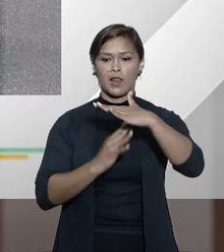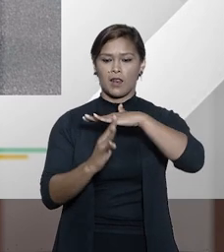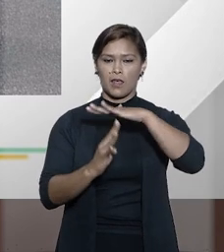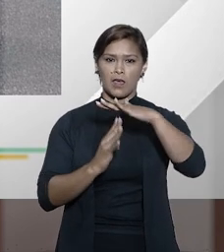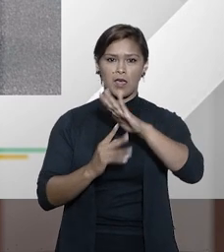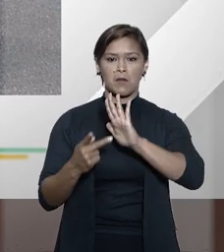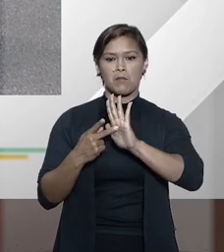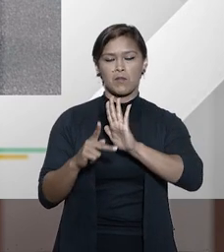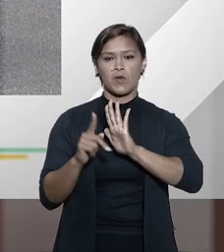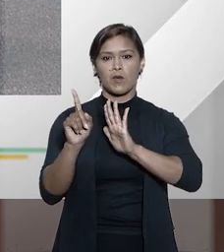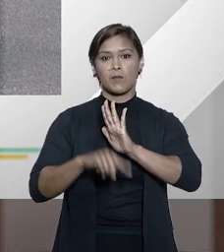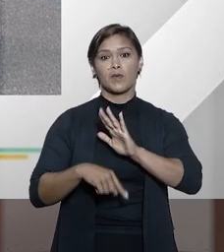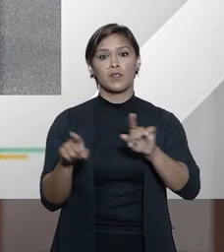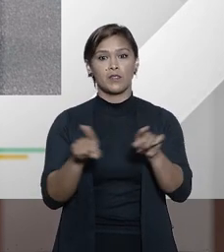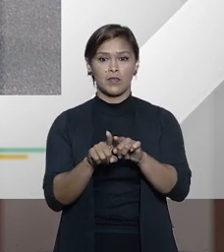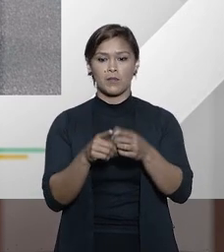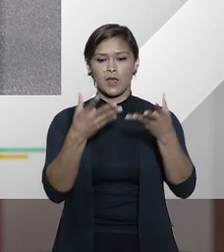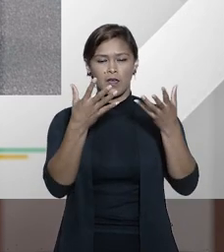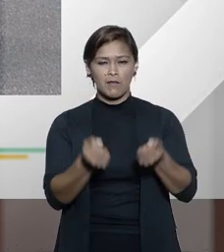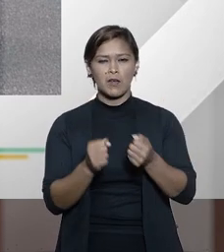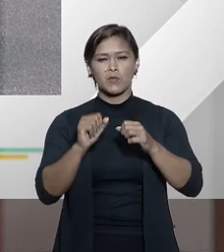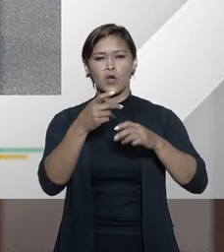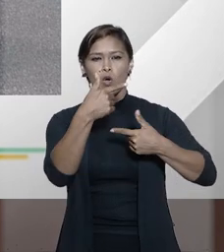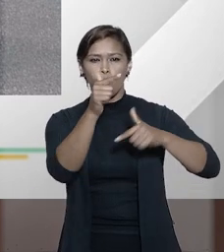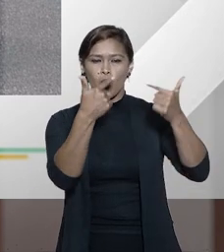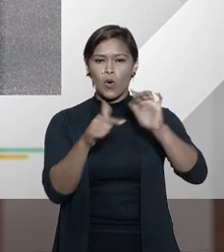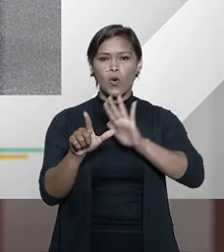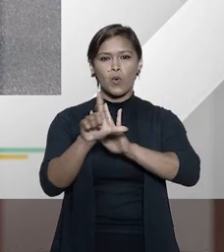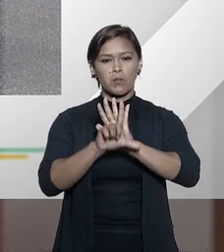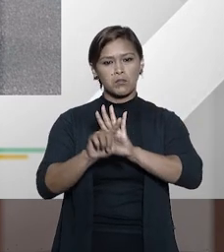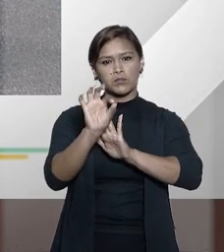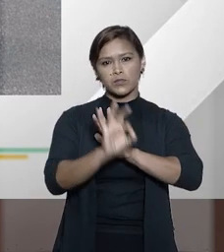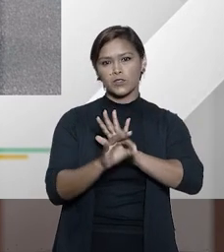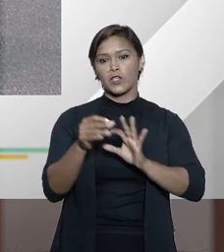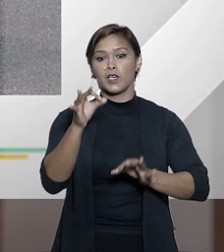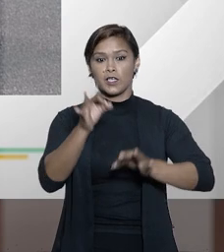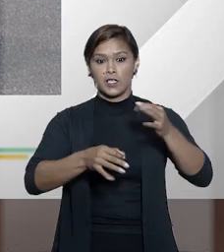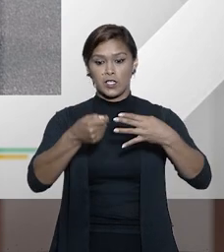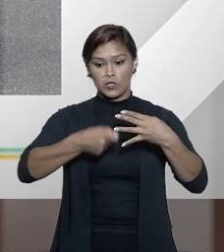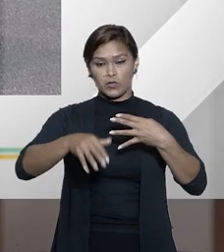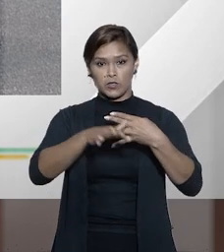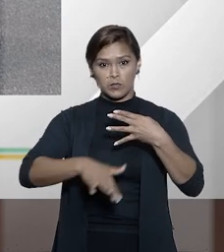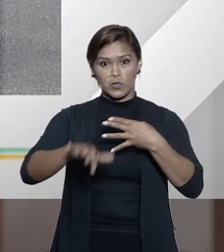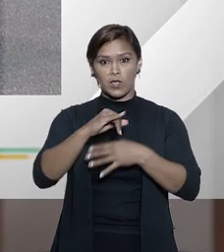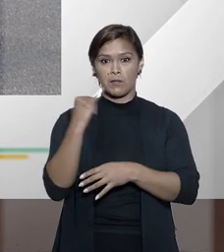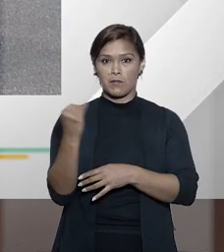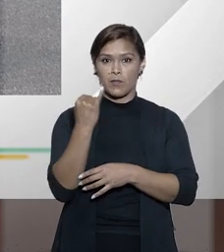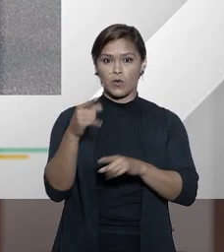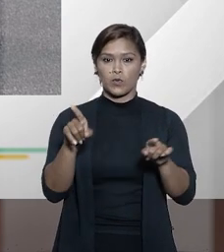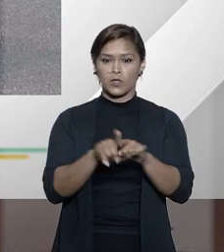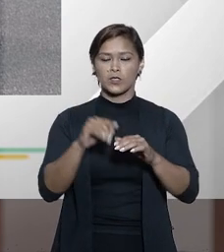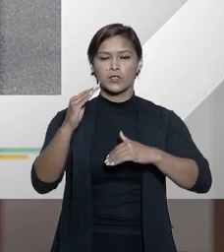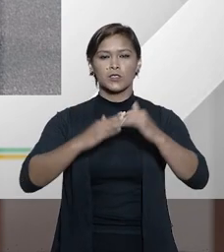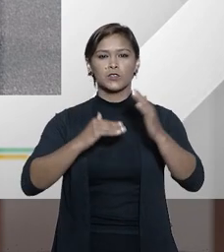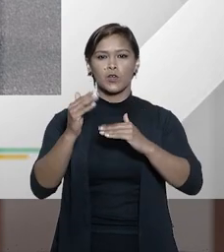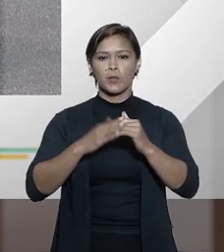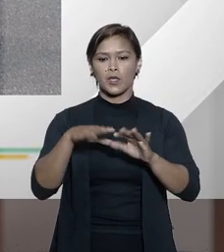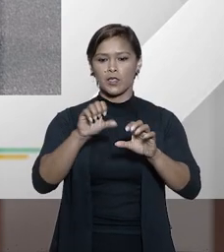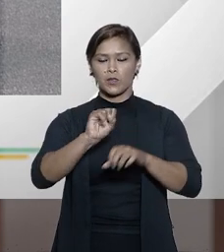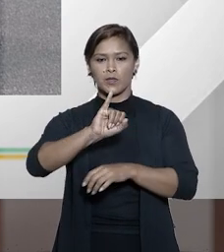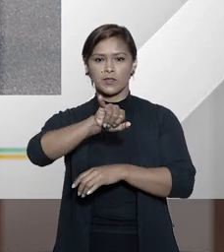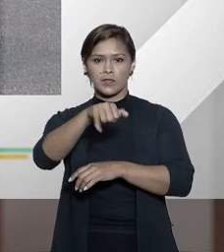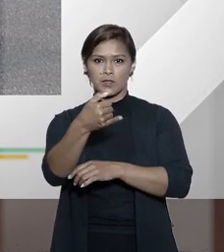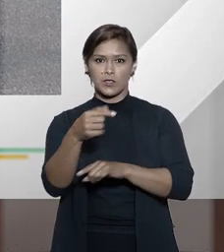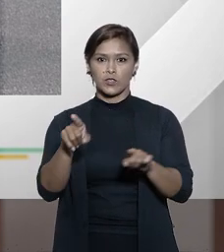lei de migração. Além disso, vamos abordar outras legislações e a jurisprudência pertinentes e as competências do